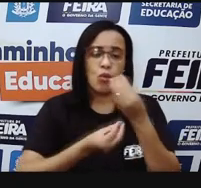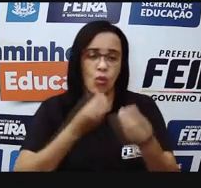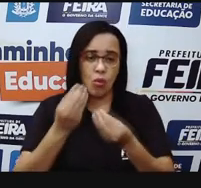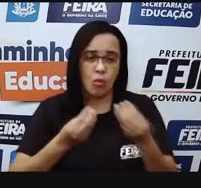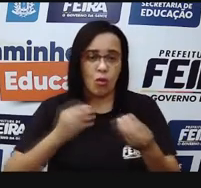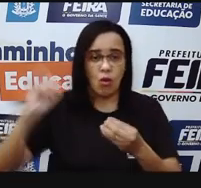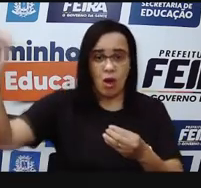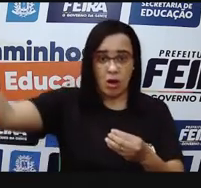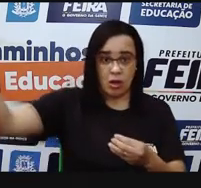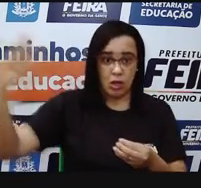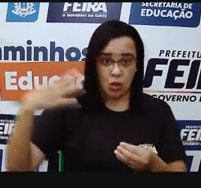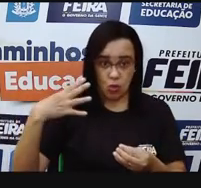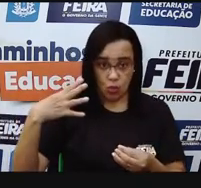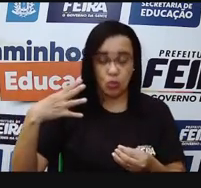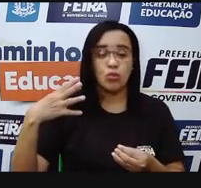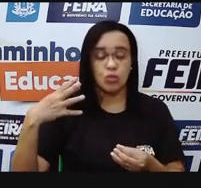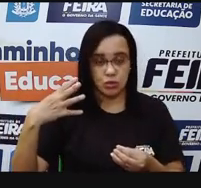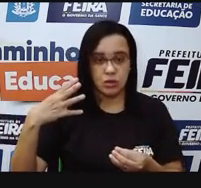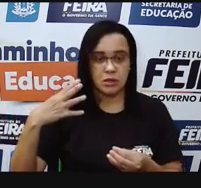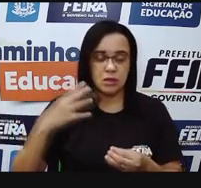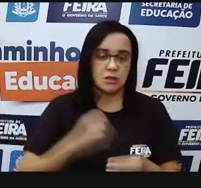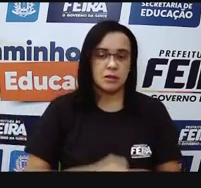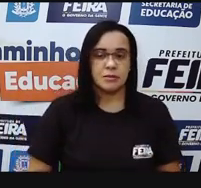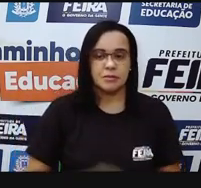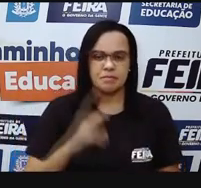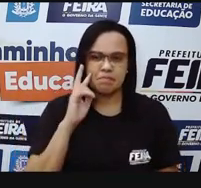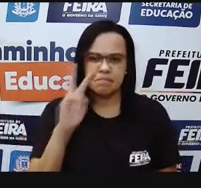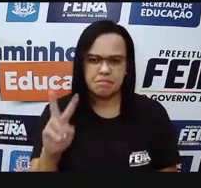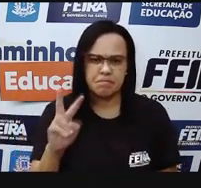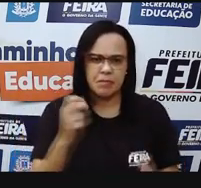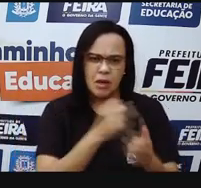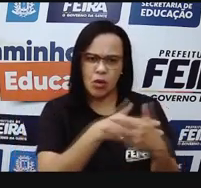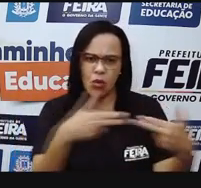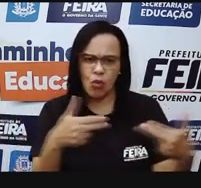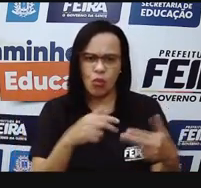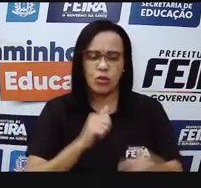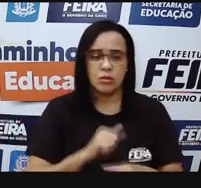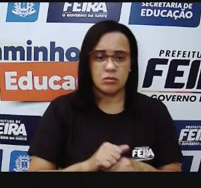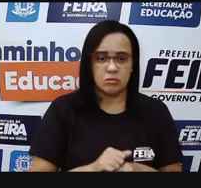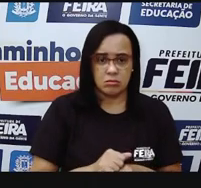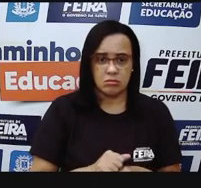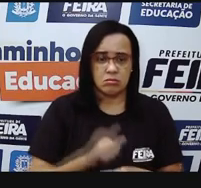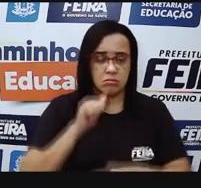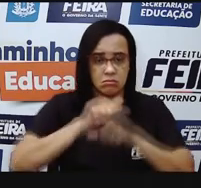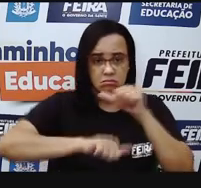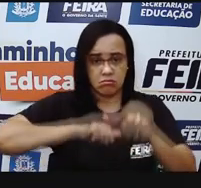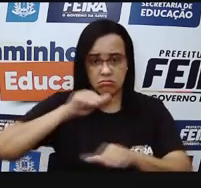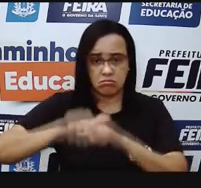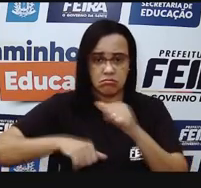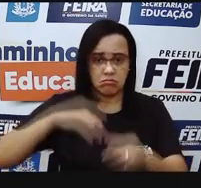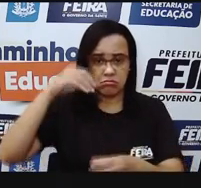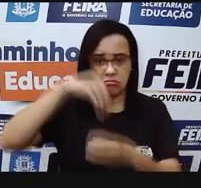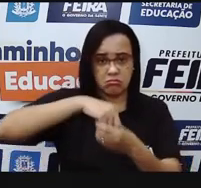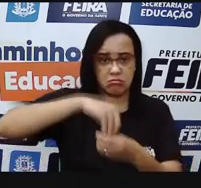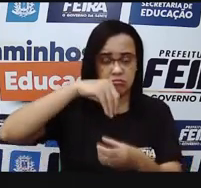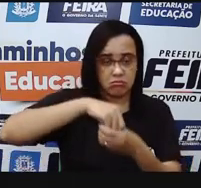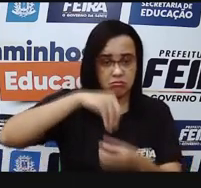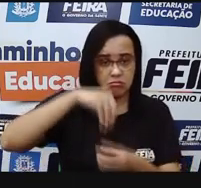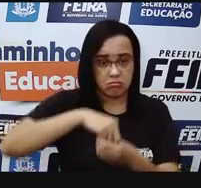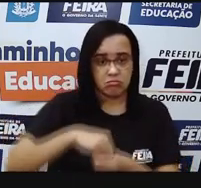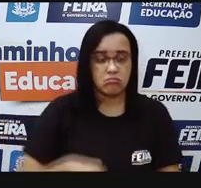aqui de movida de um objeto, vai passar pela nossa pepila, é essa